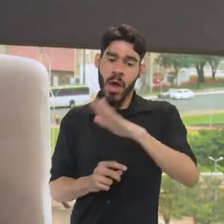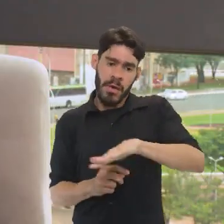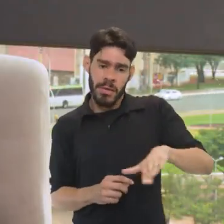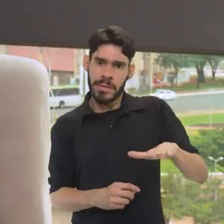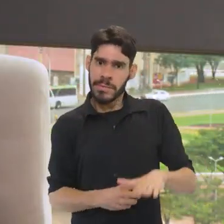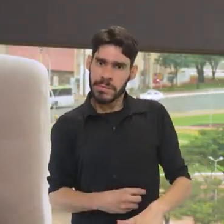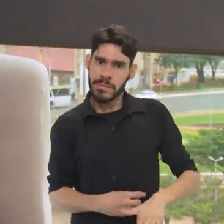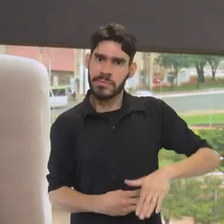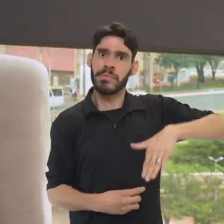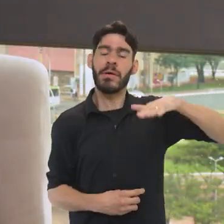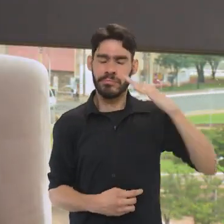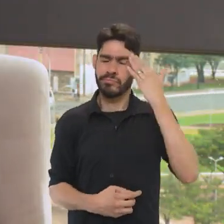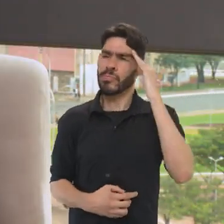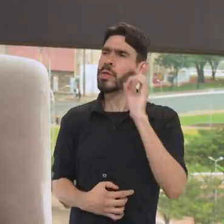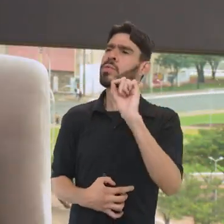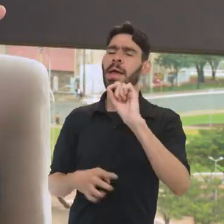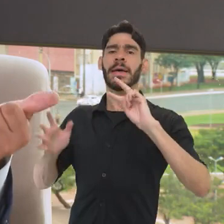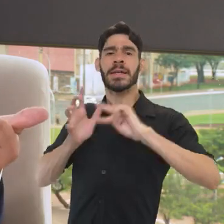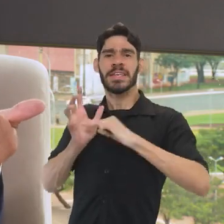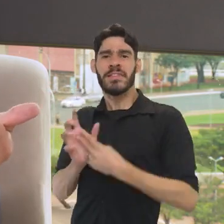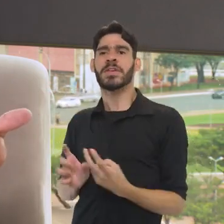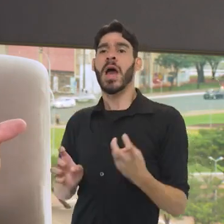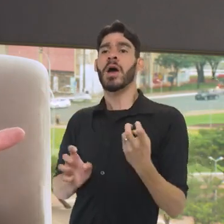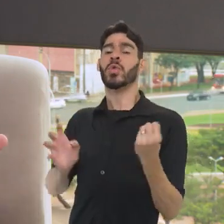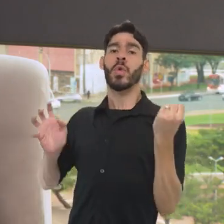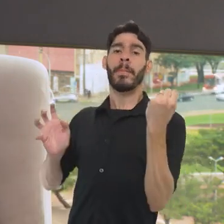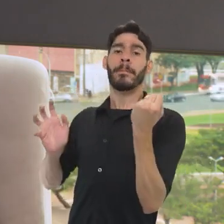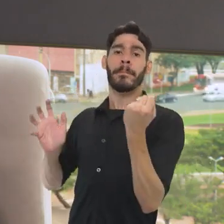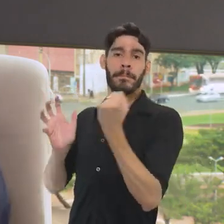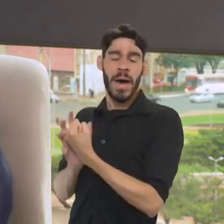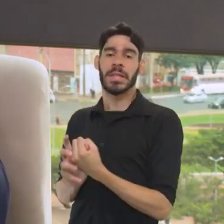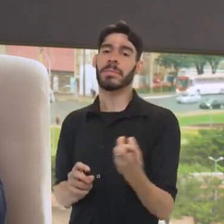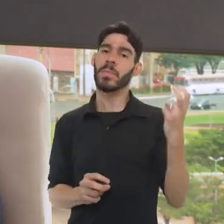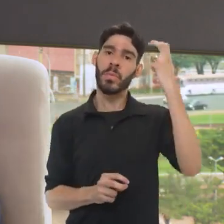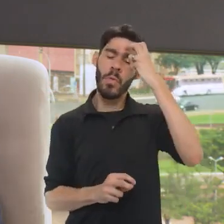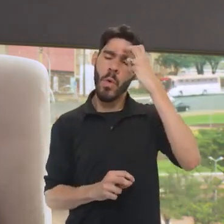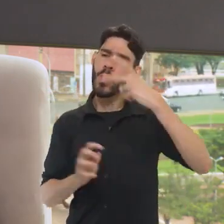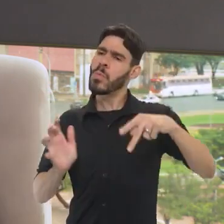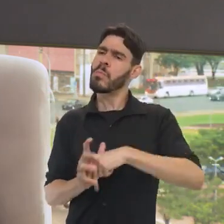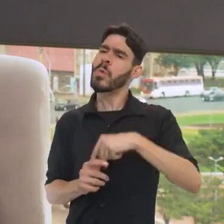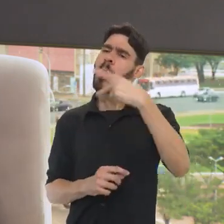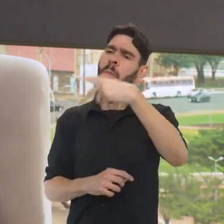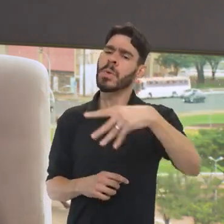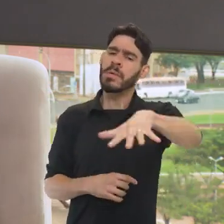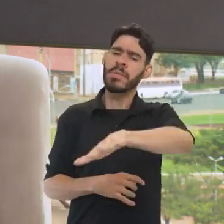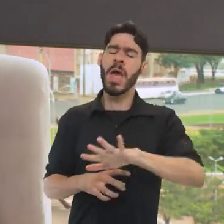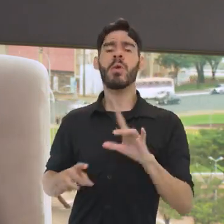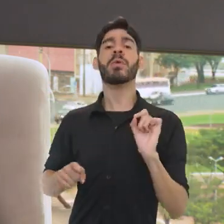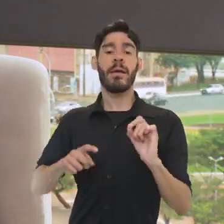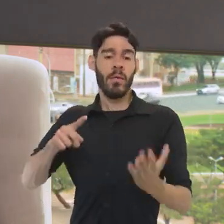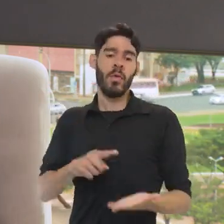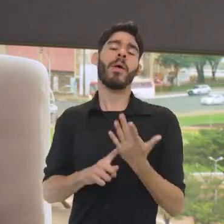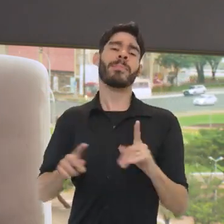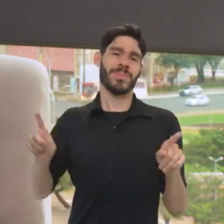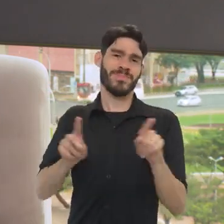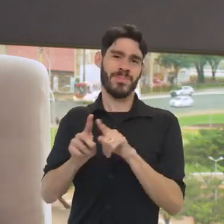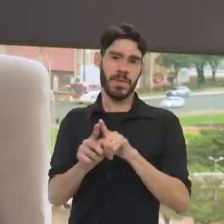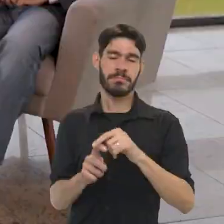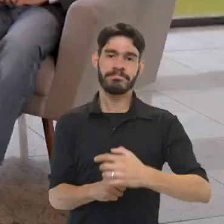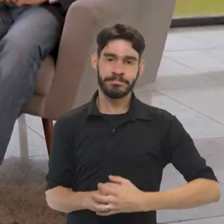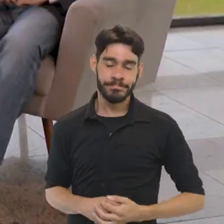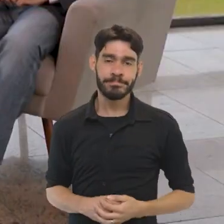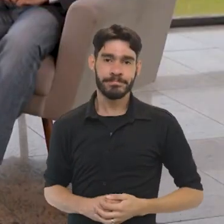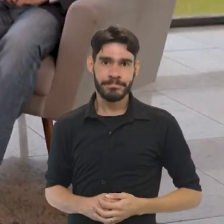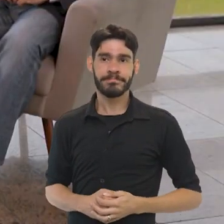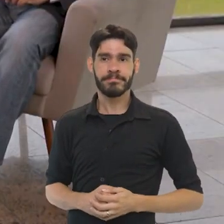com que as crianças, desde cedo, compreendam o que é patrimônio cultural e, mais ainda, qual é o patrimônio do seu território, para que elas possam se comprometer com